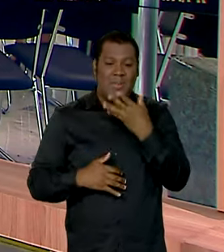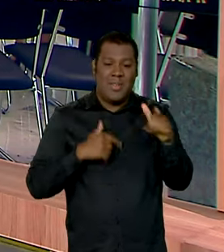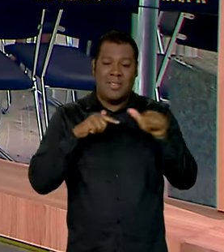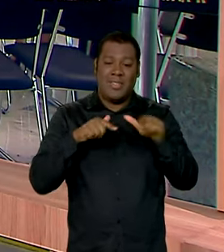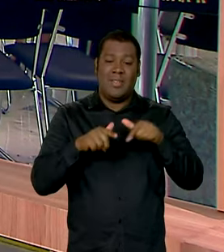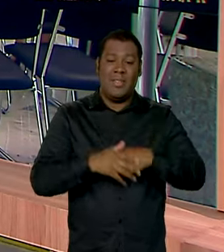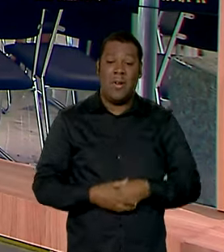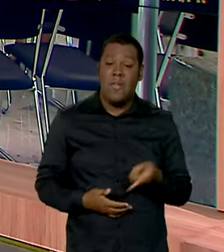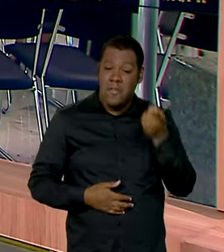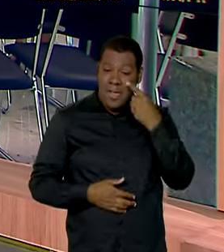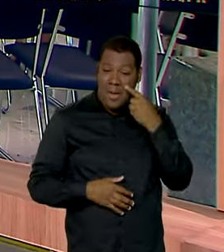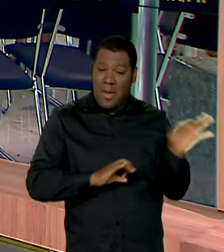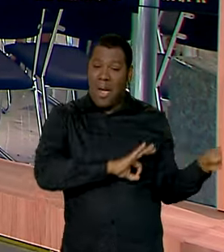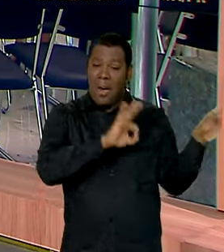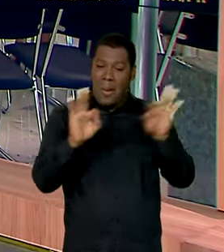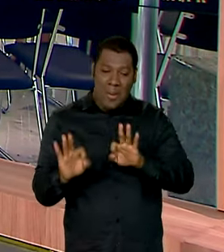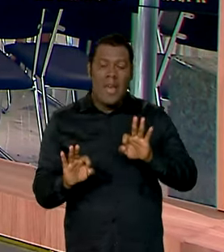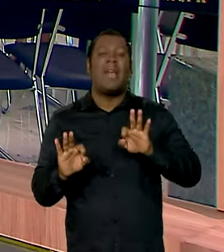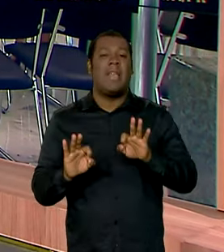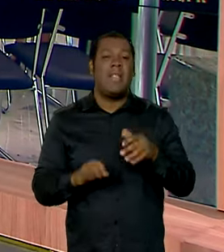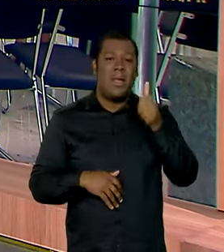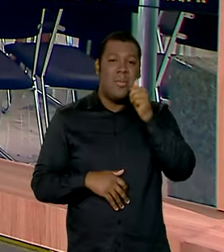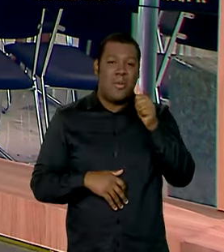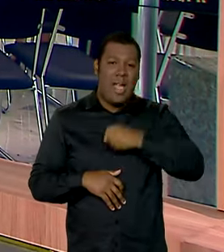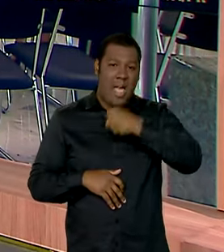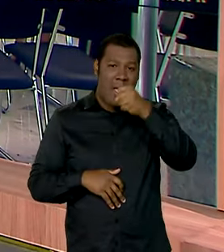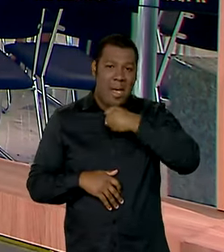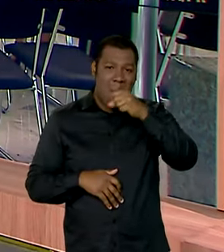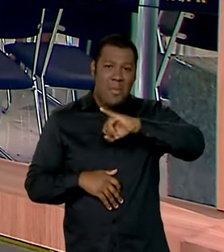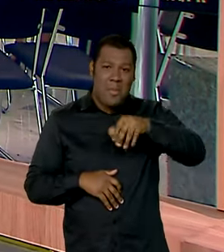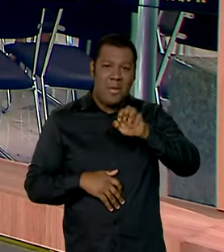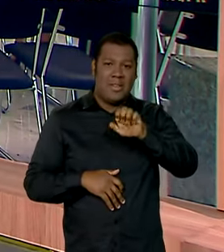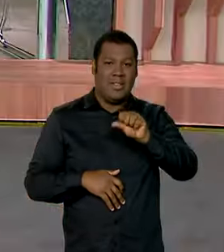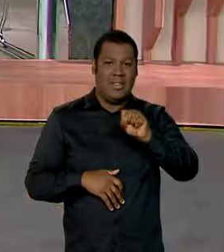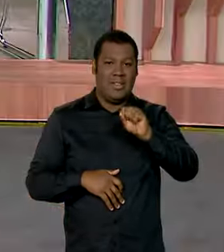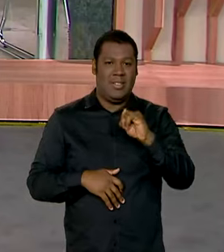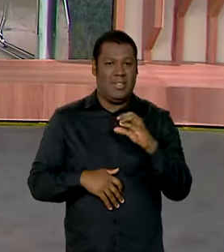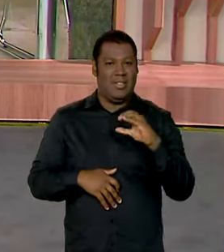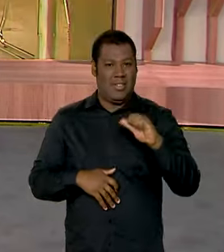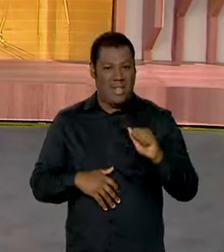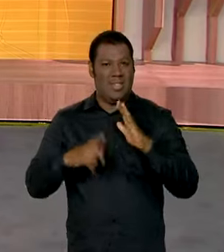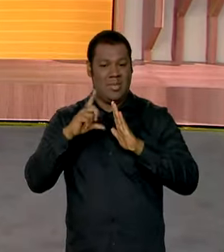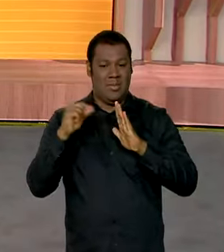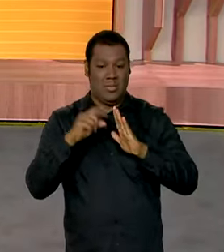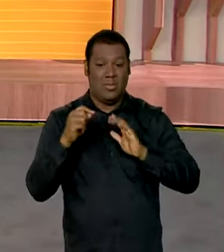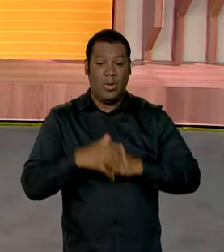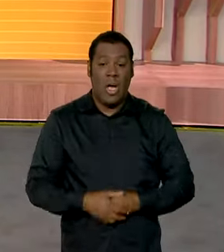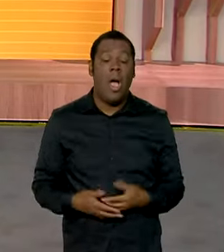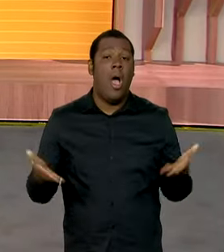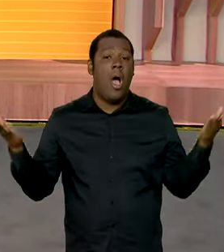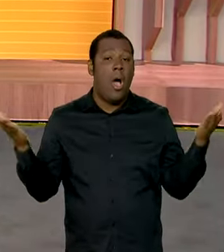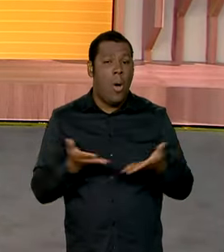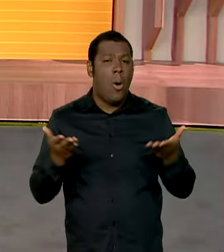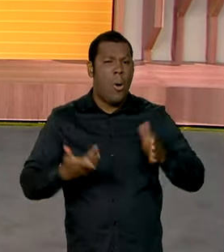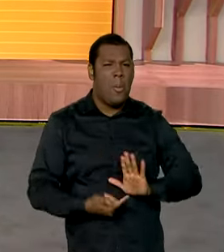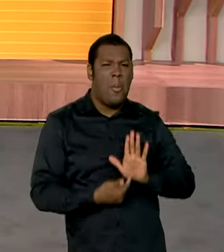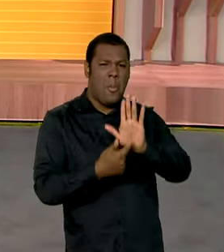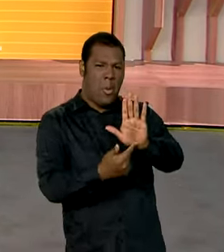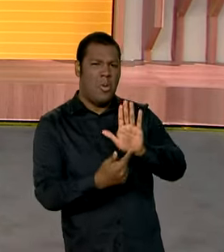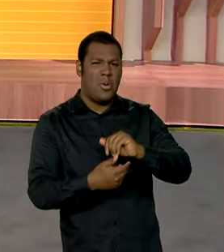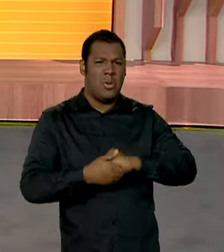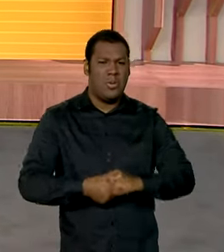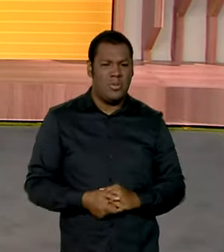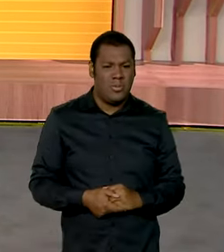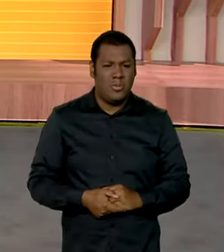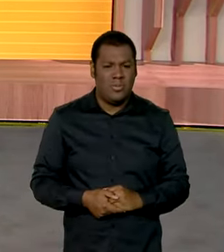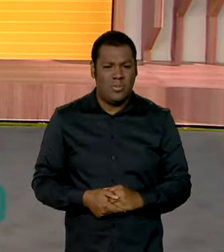Você viu aí, direto do Palácio do Planalto, a nossa repórter Jéssica Gonçalves. E agora a gente vai ver uma reportagem que mostra que